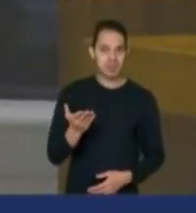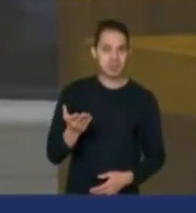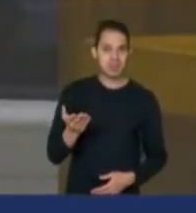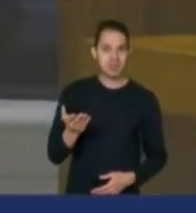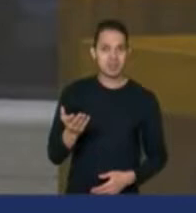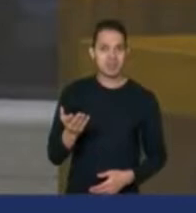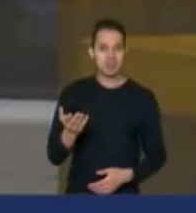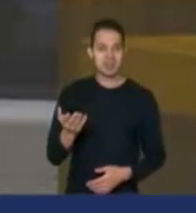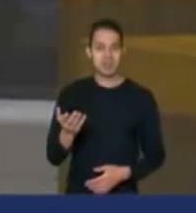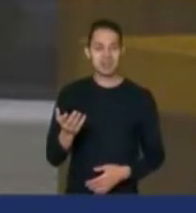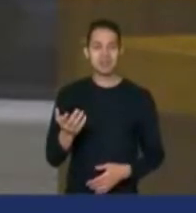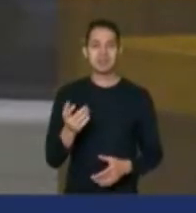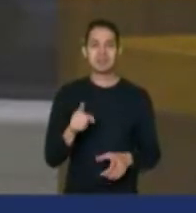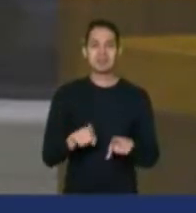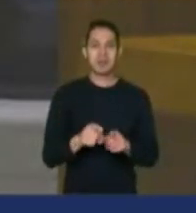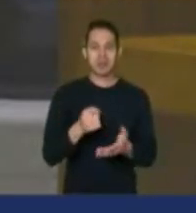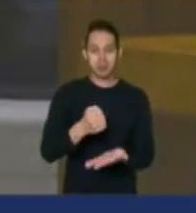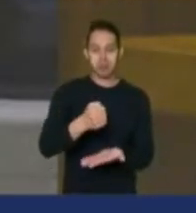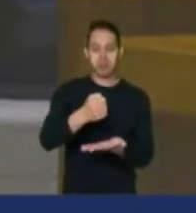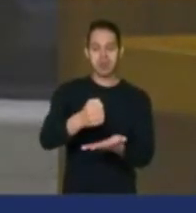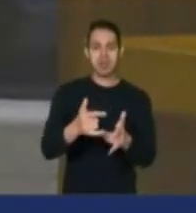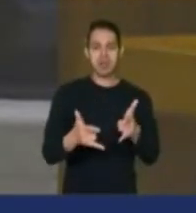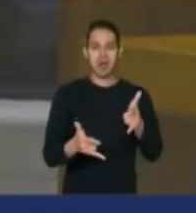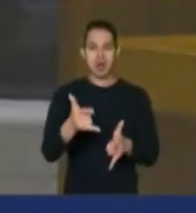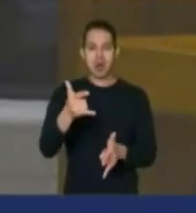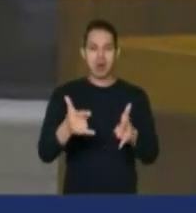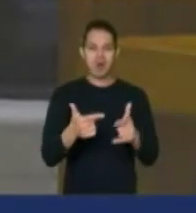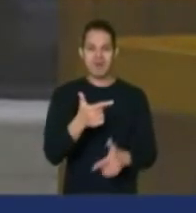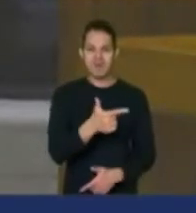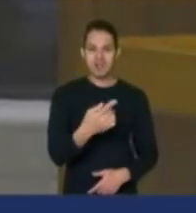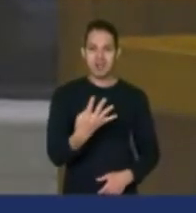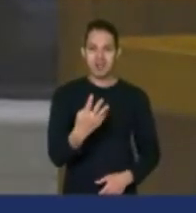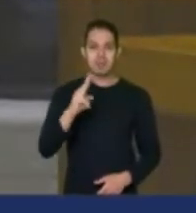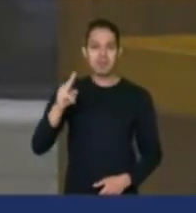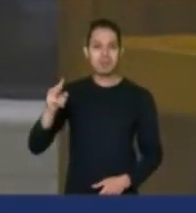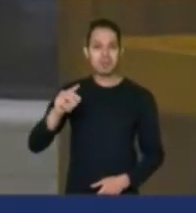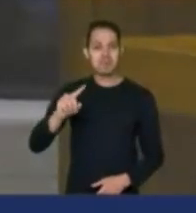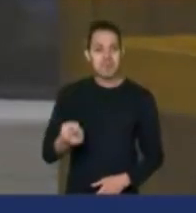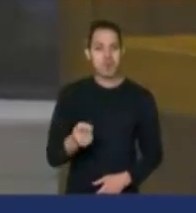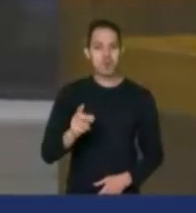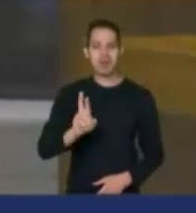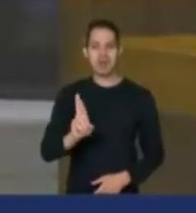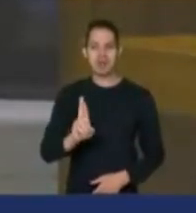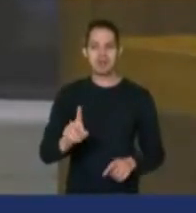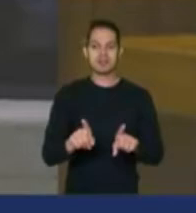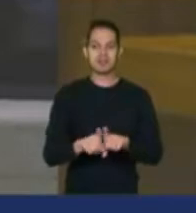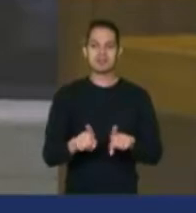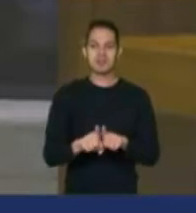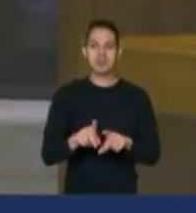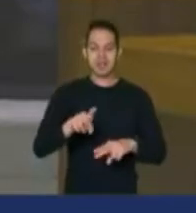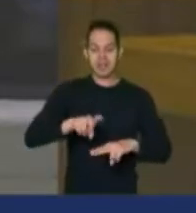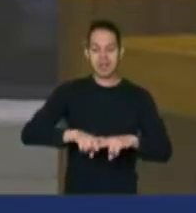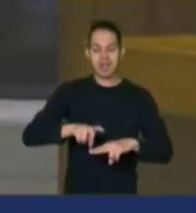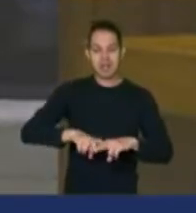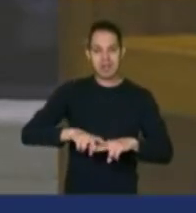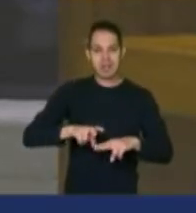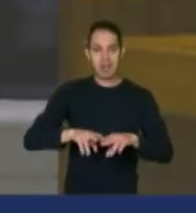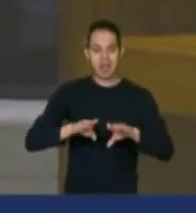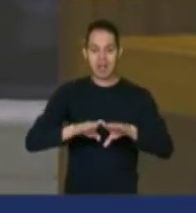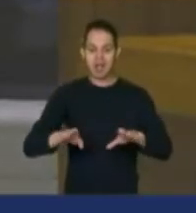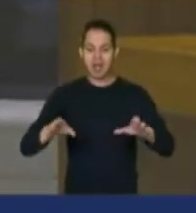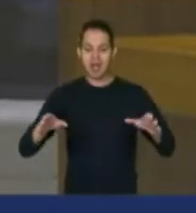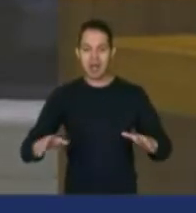robótica de 24 mil reais, a compra de cadeiras e carteiras,